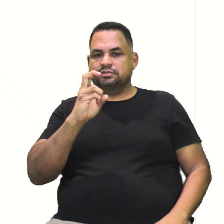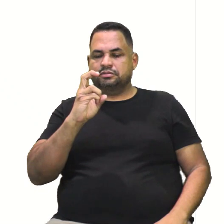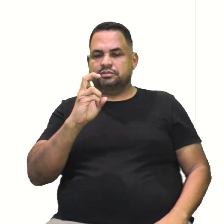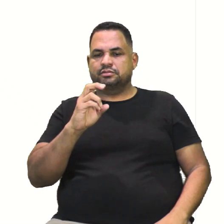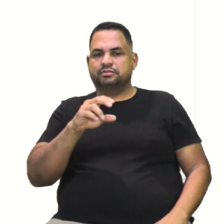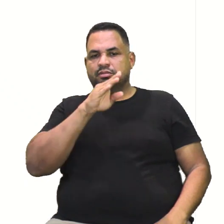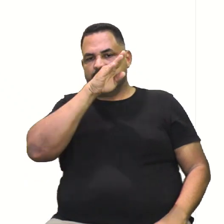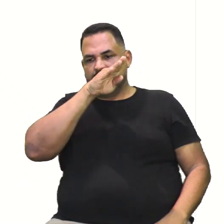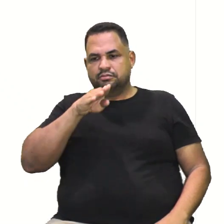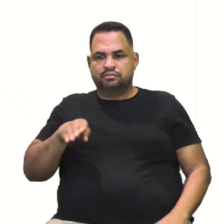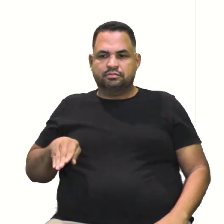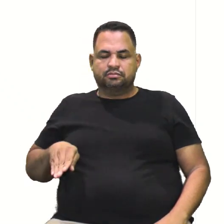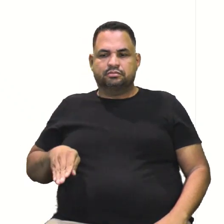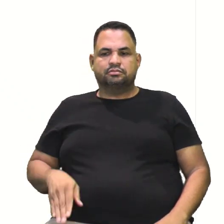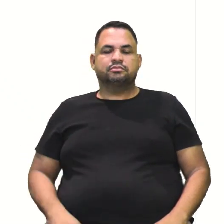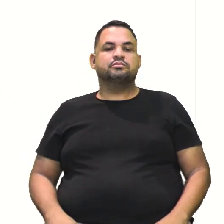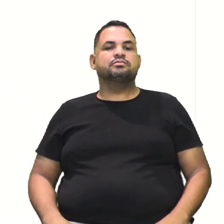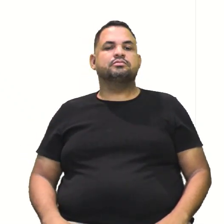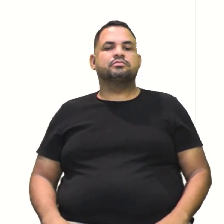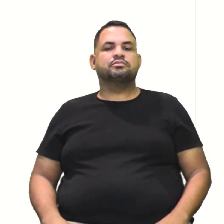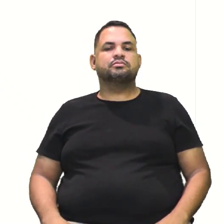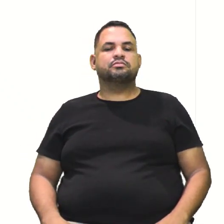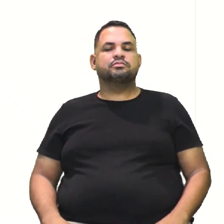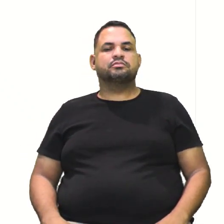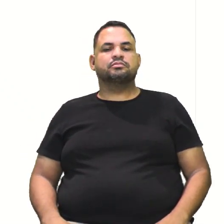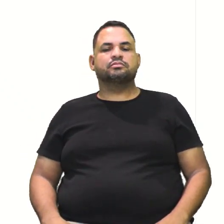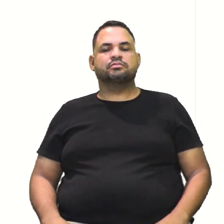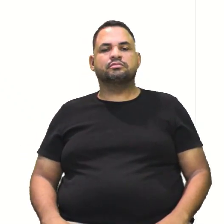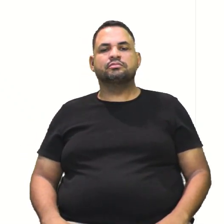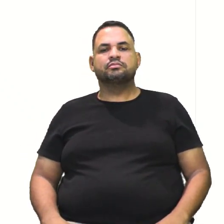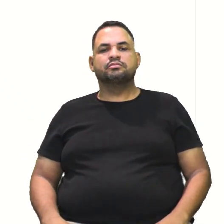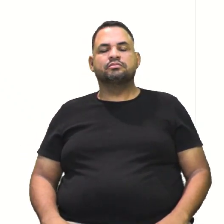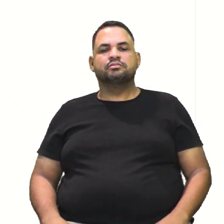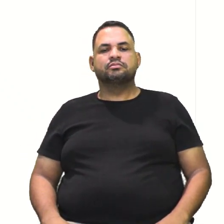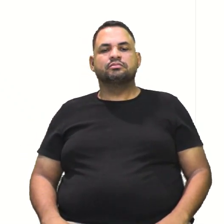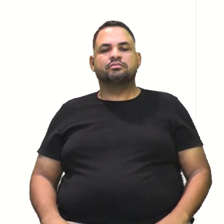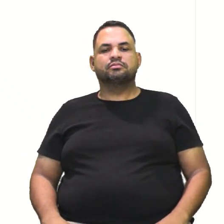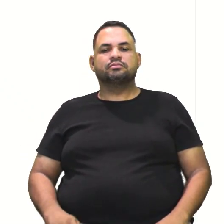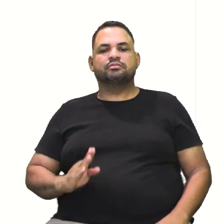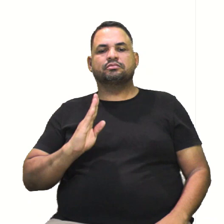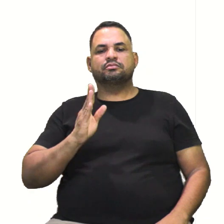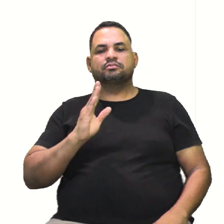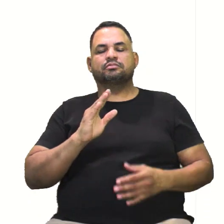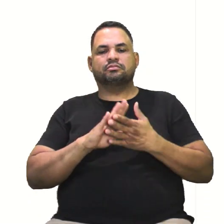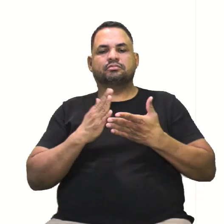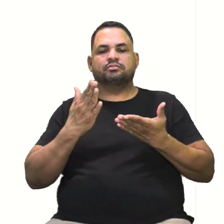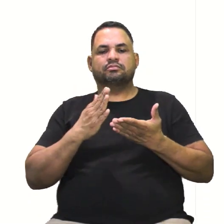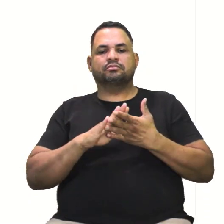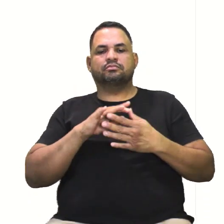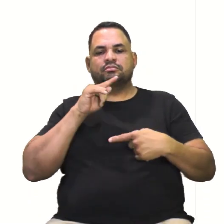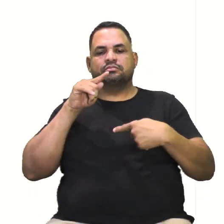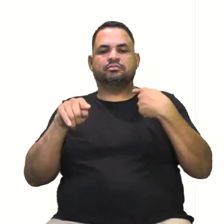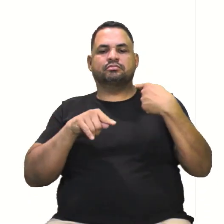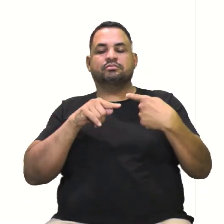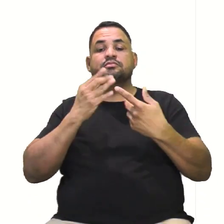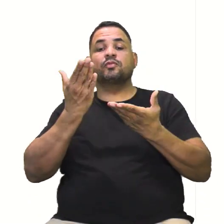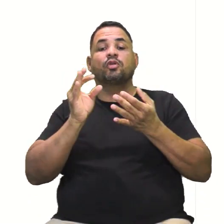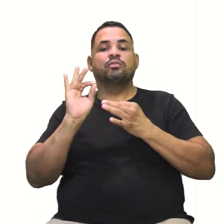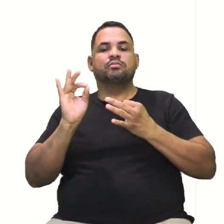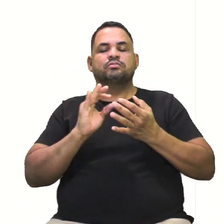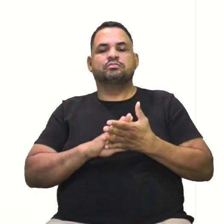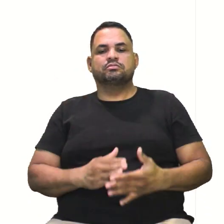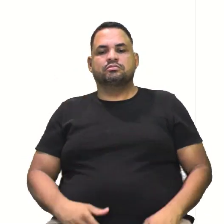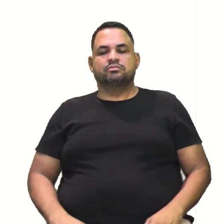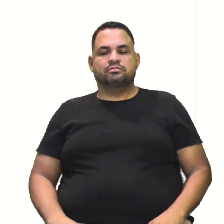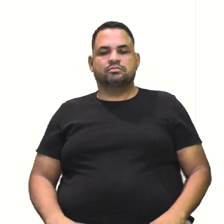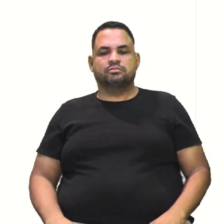É a nossa hipotenusa. Catetos 3 e 4, hipotenusa 5. Então, eu já sei que os meus focos, né? Como ficou o meu foco?